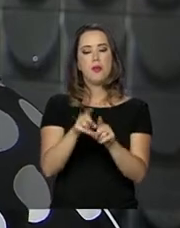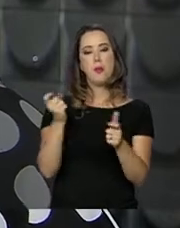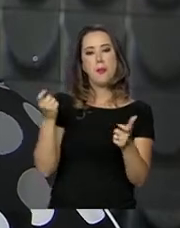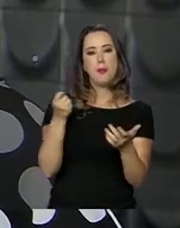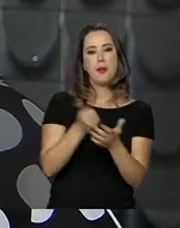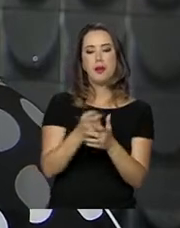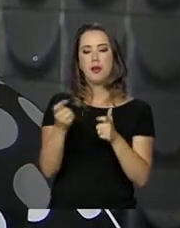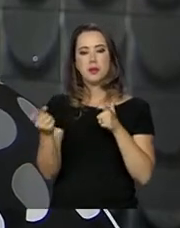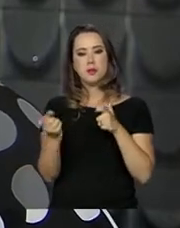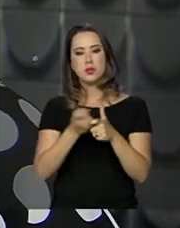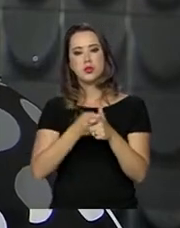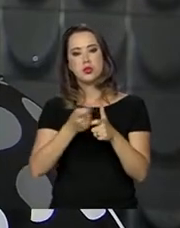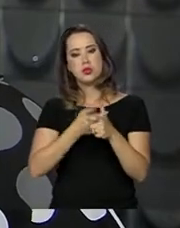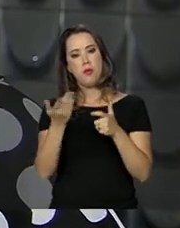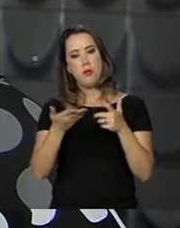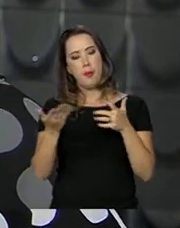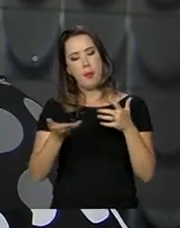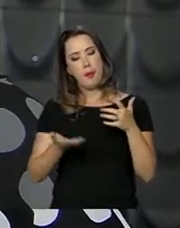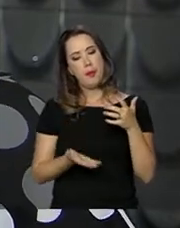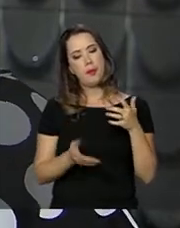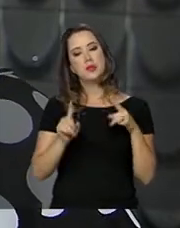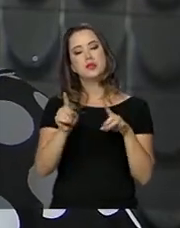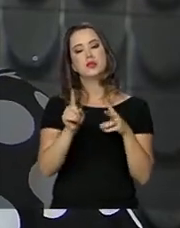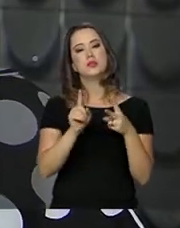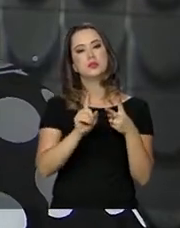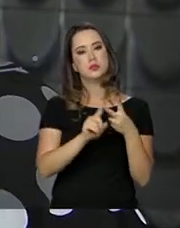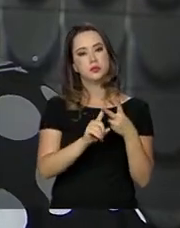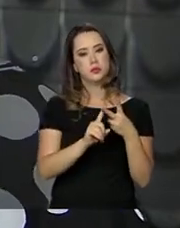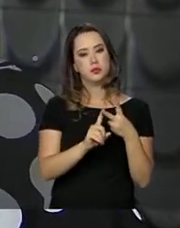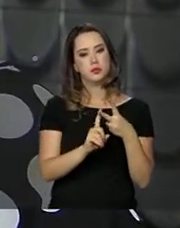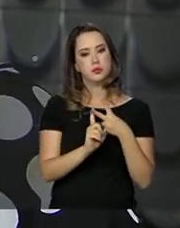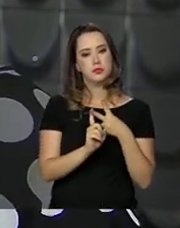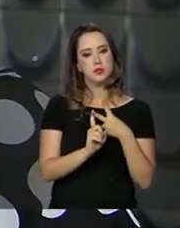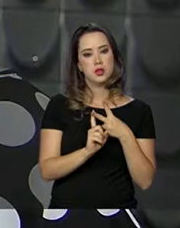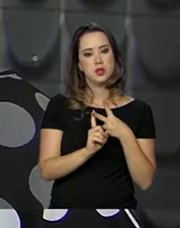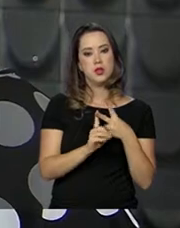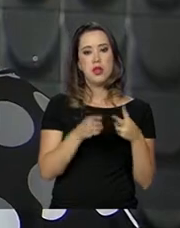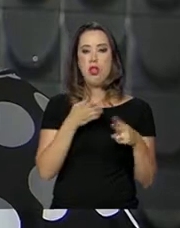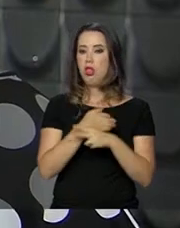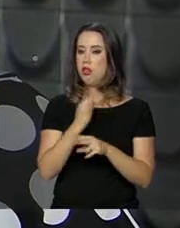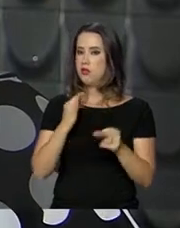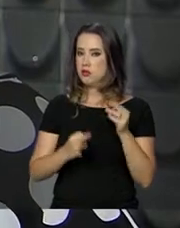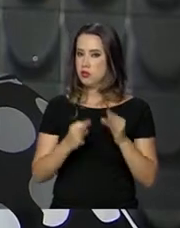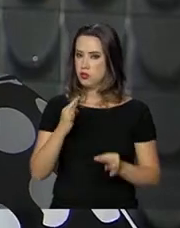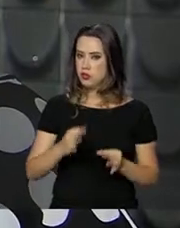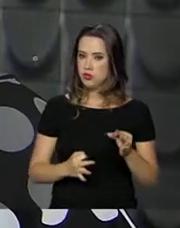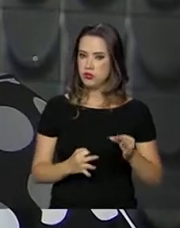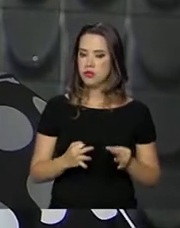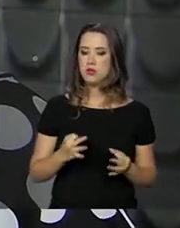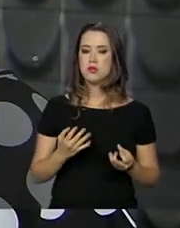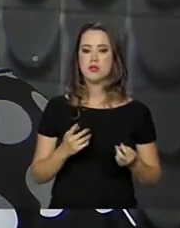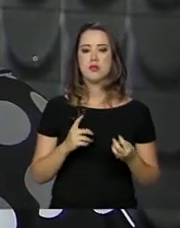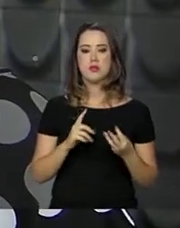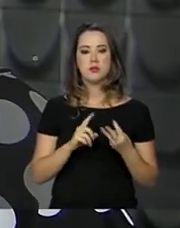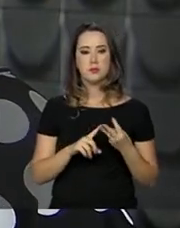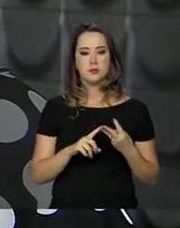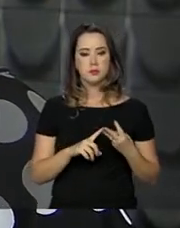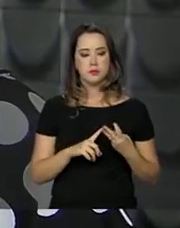dívidas, ajuizamento de ações na justiça,